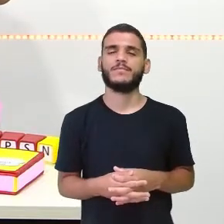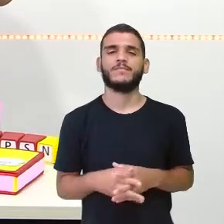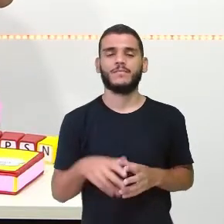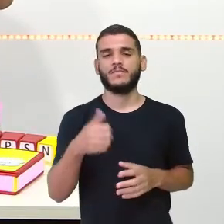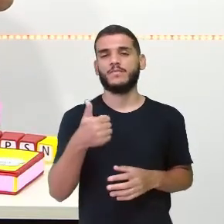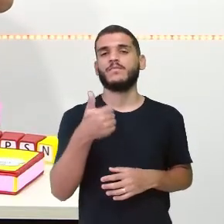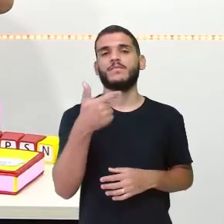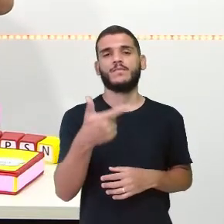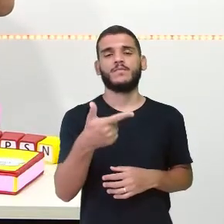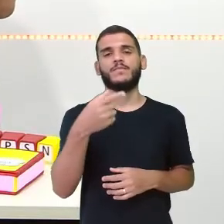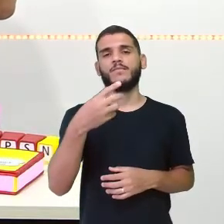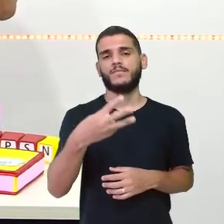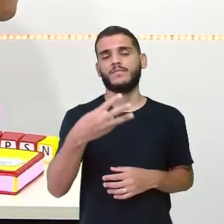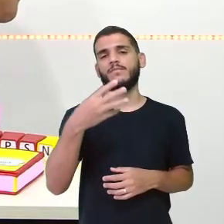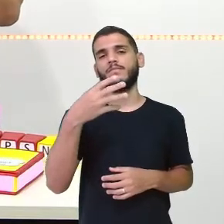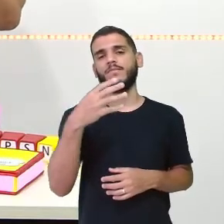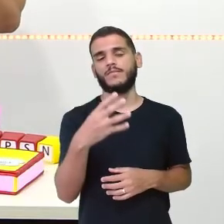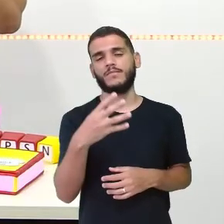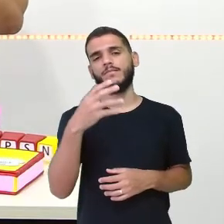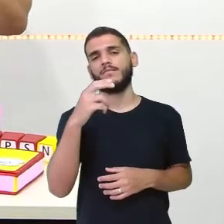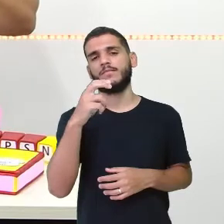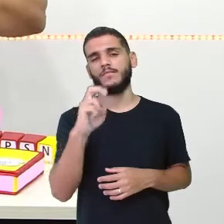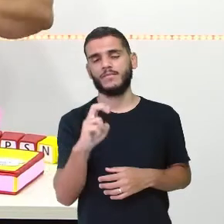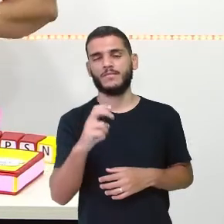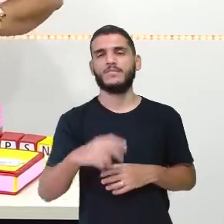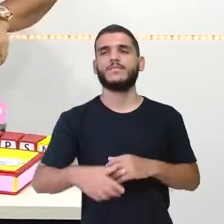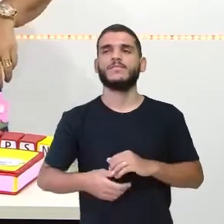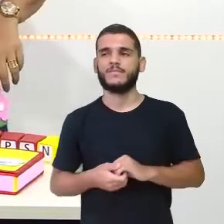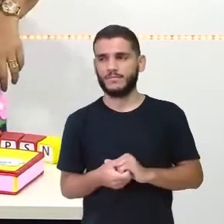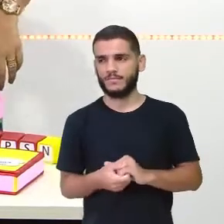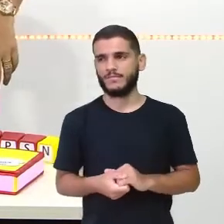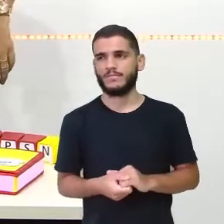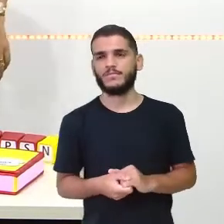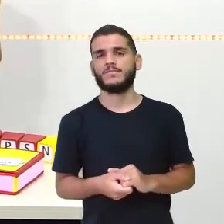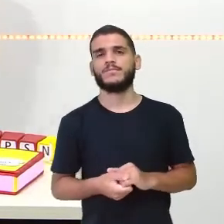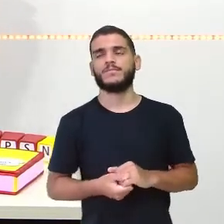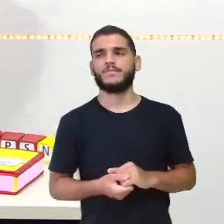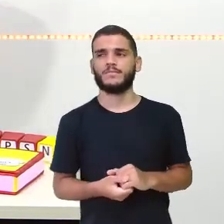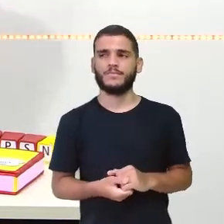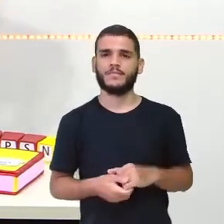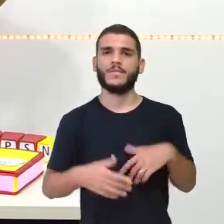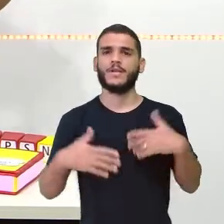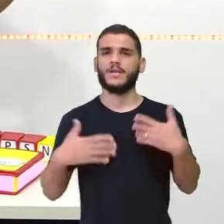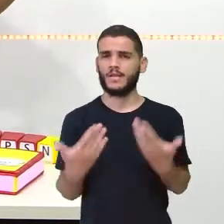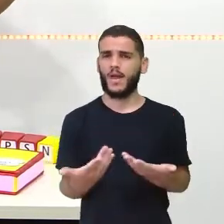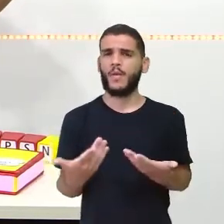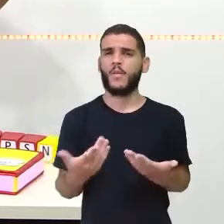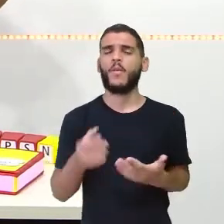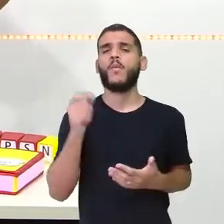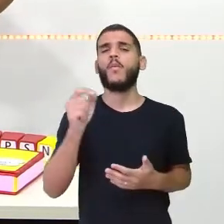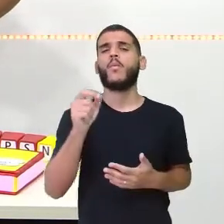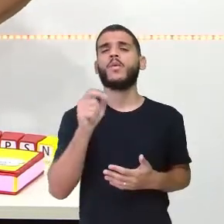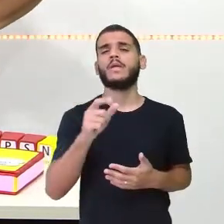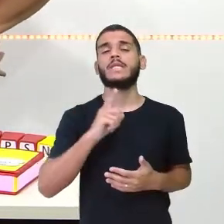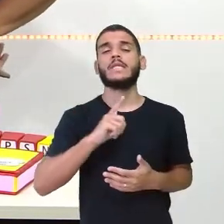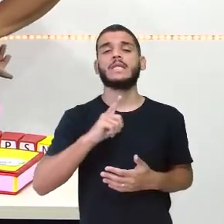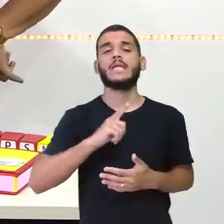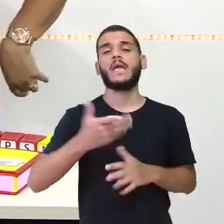Um, dois, três, quatro, cinco. Está vendo? Qual a lição desse conto?